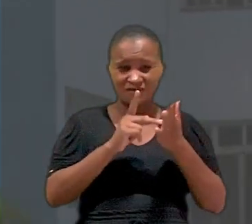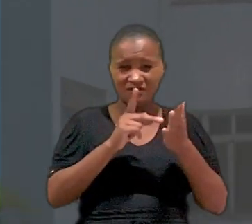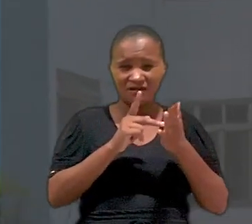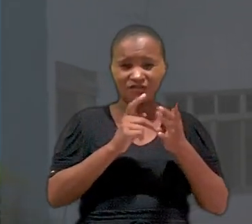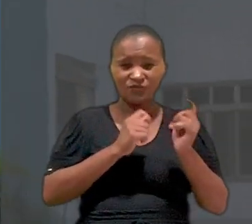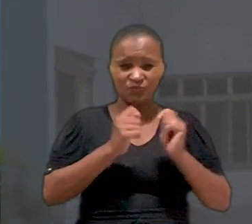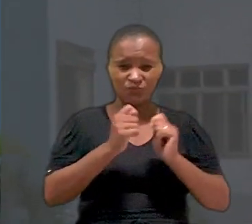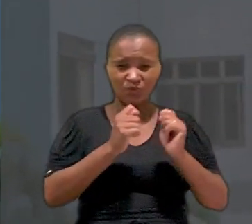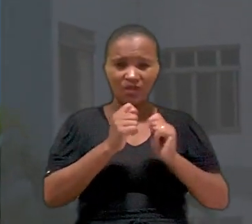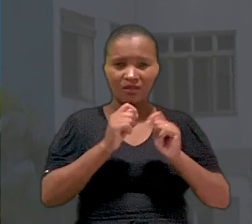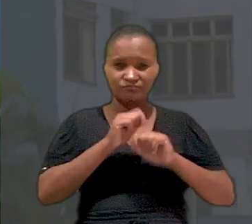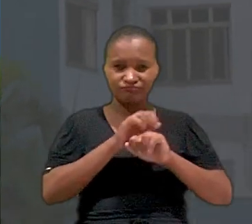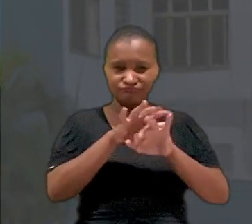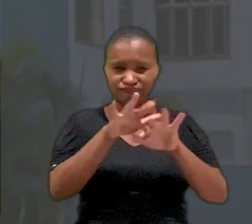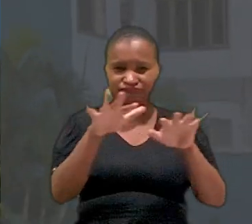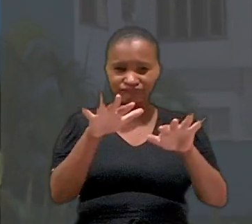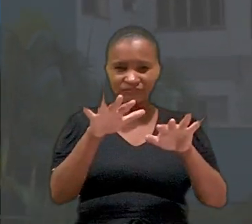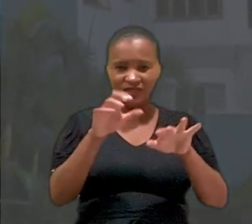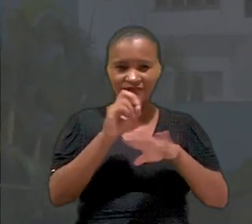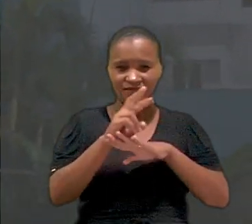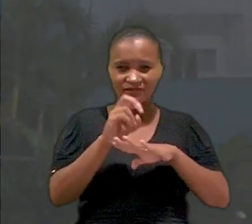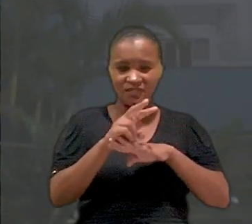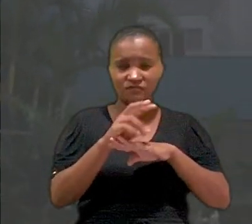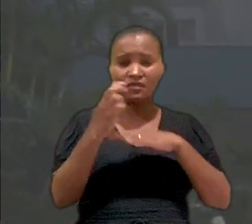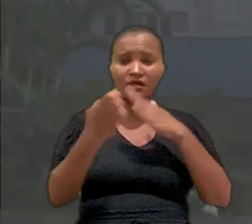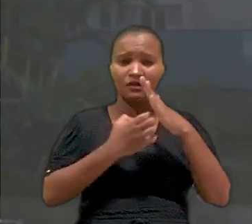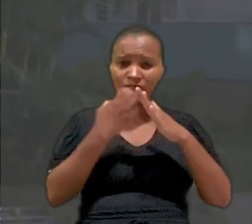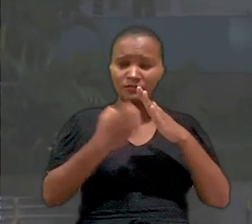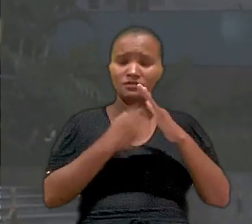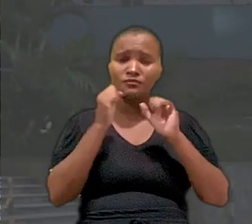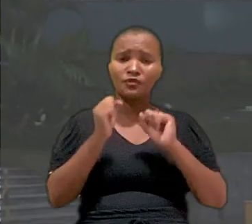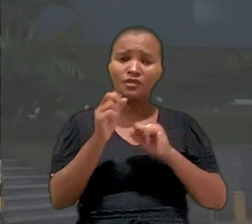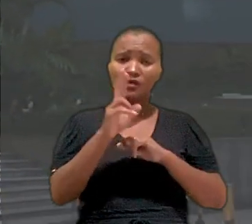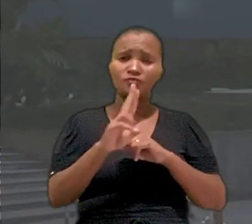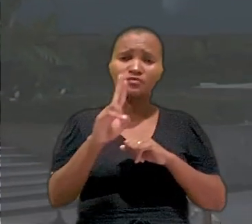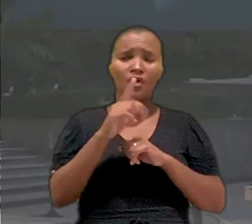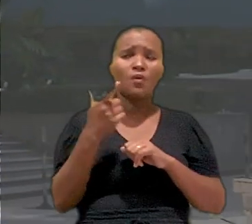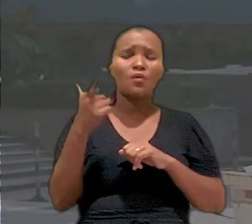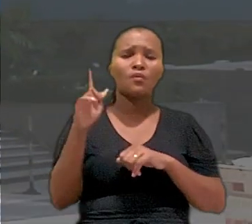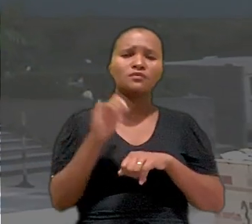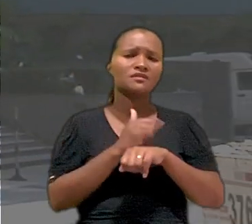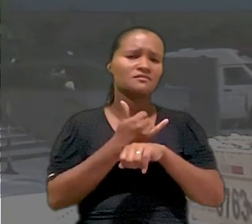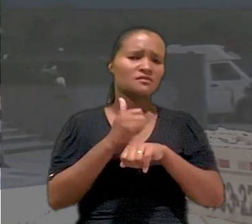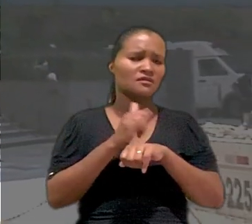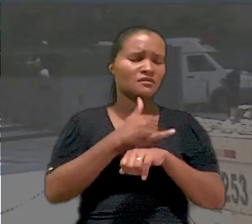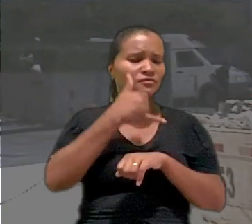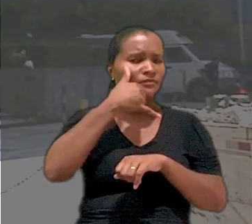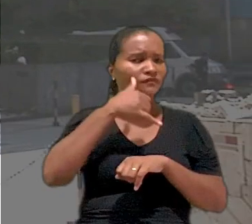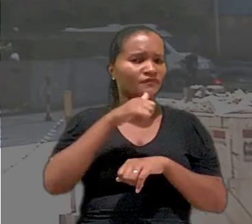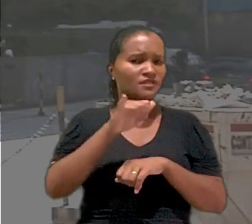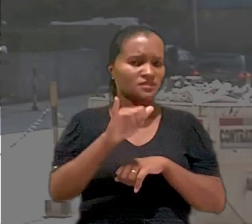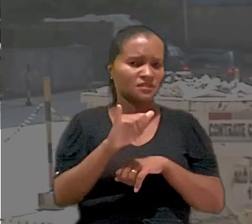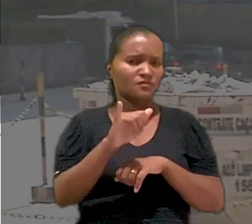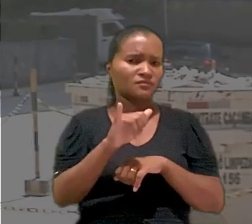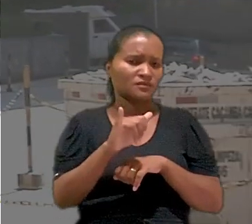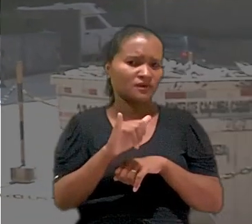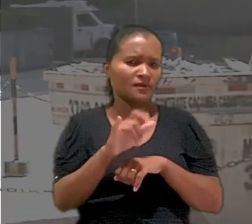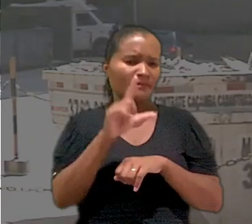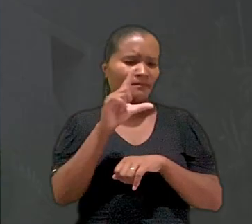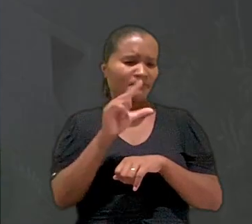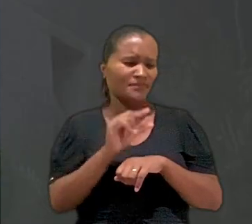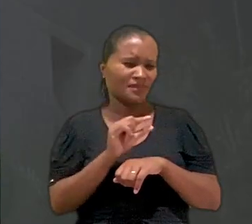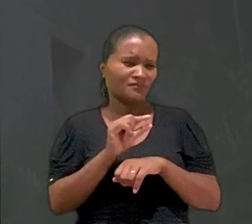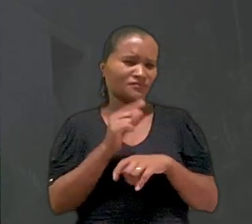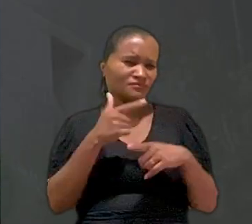preocupação fosse, de fato, controlar a disseminação do vírus, a empresa poderia ter usado outras estratégias de prevenção,